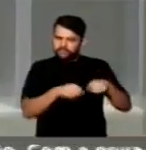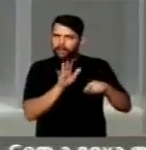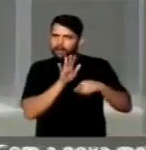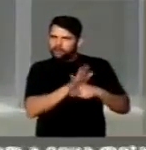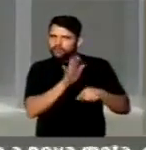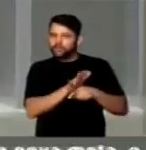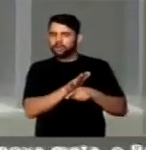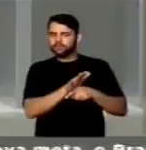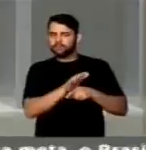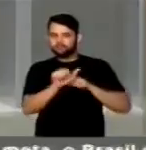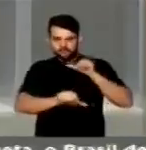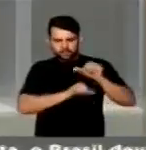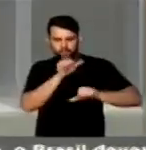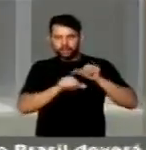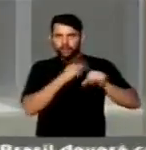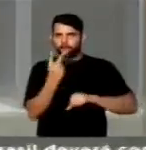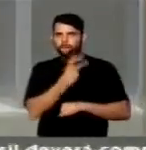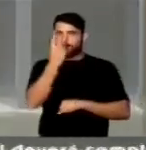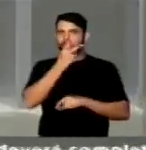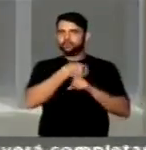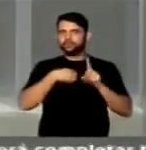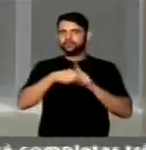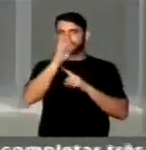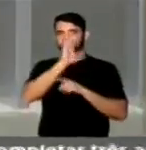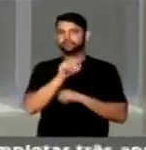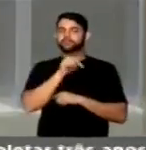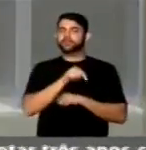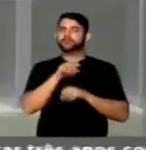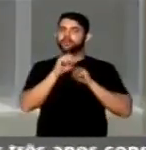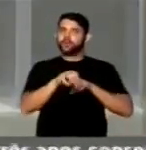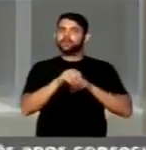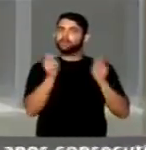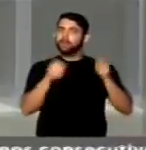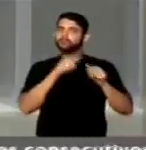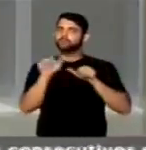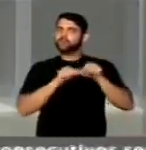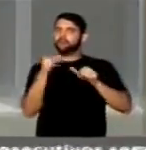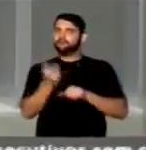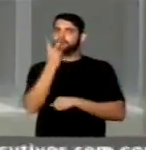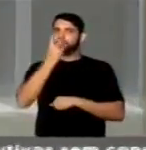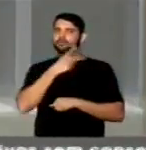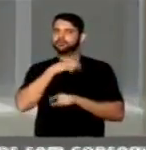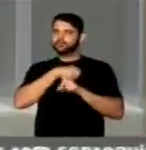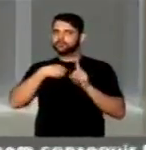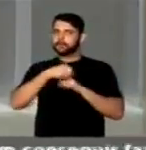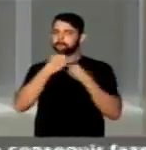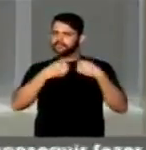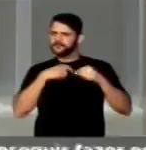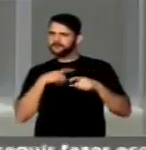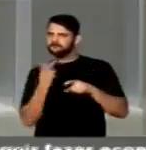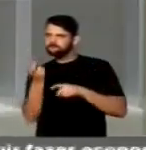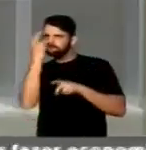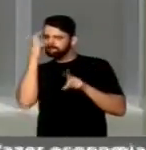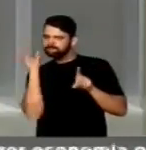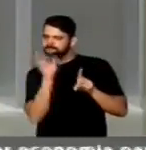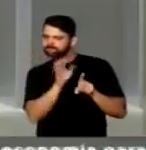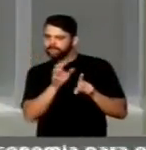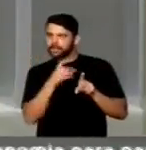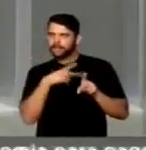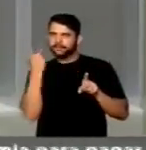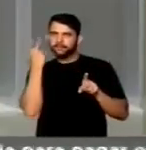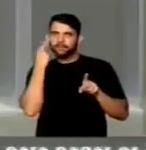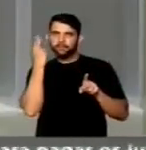ajudar a mudar os valores de uma sociedade. É preciso atacar a cultura que